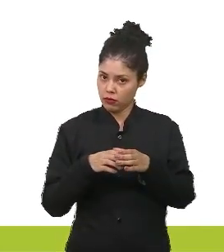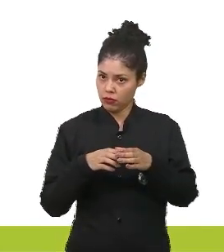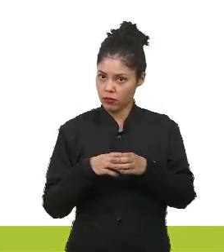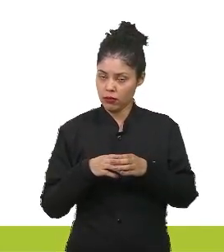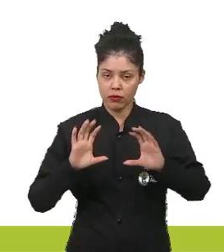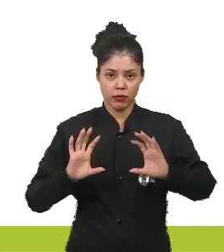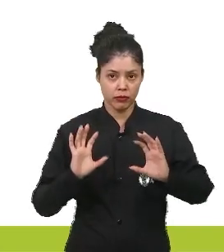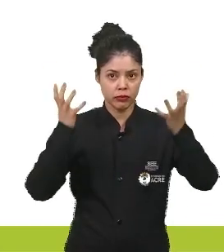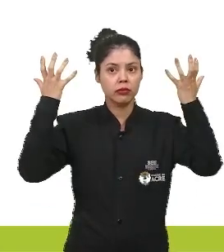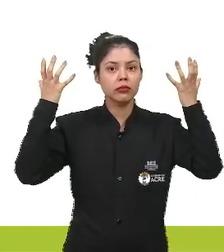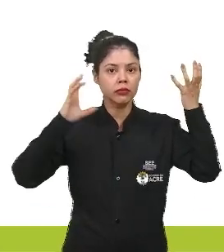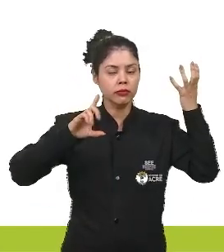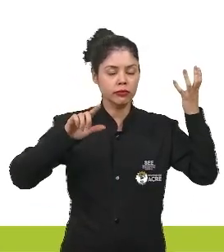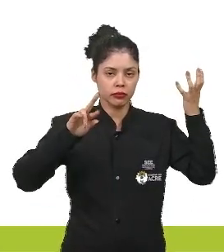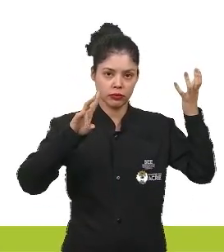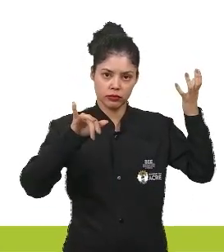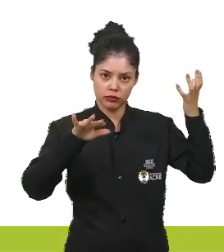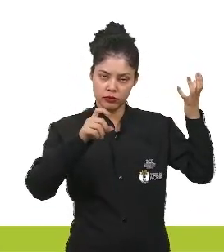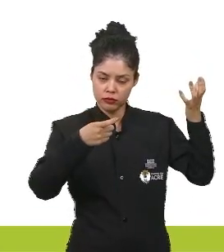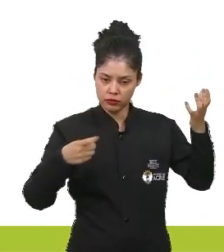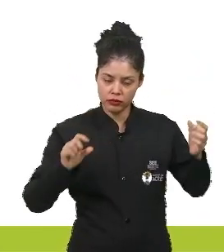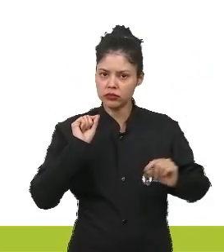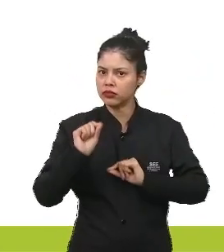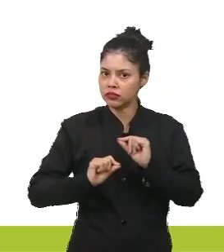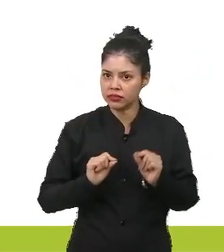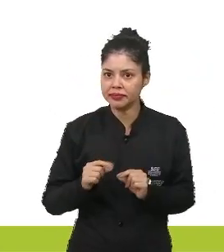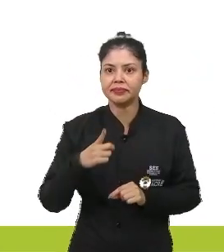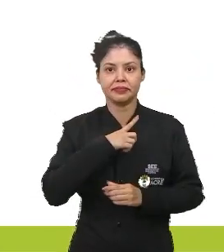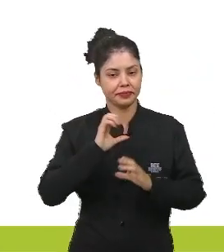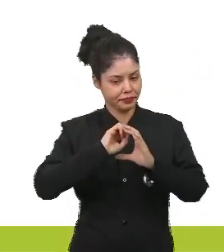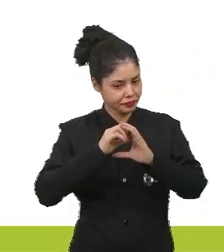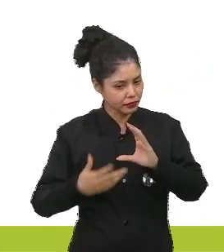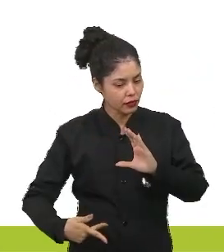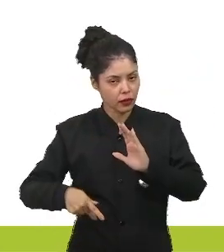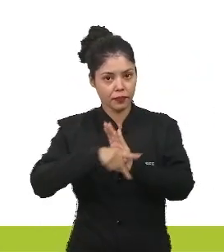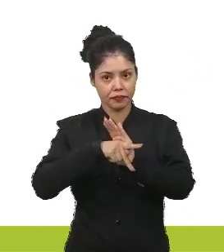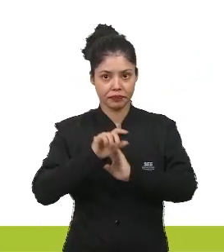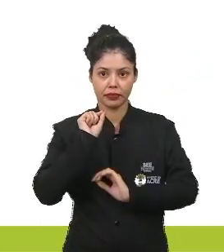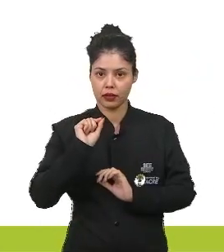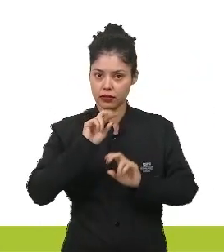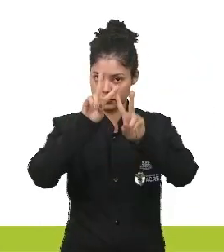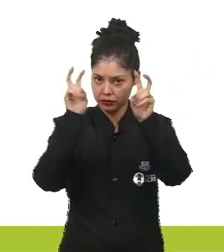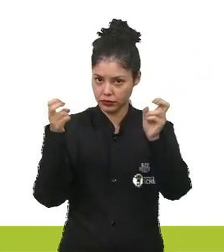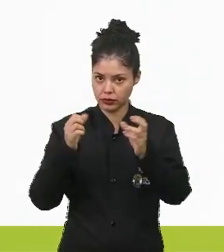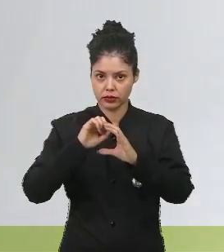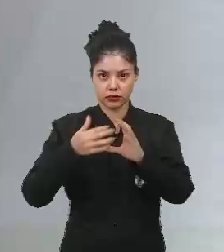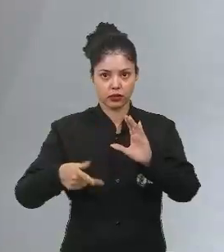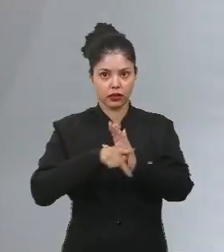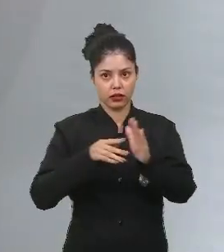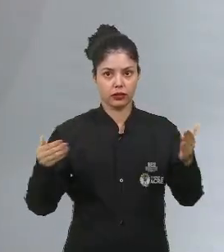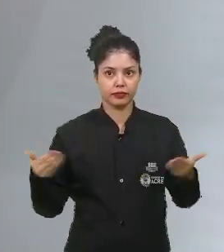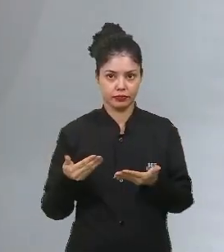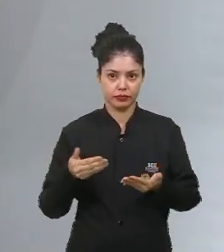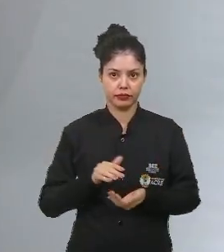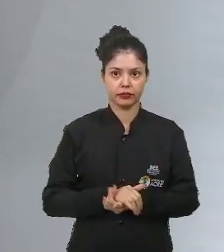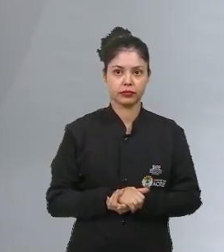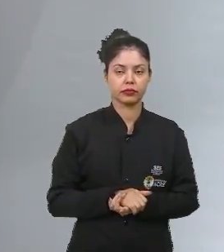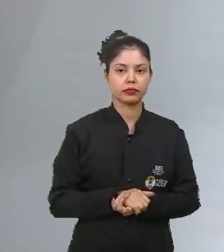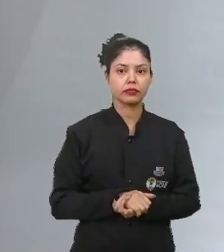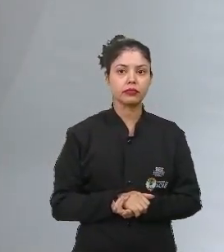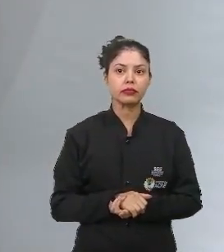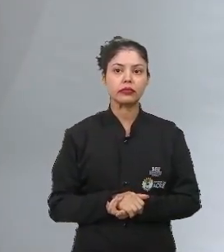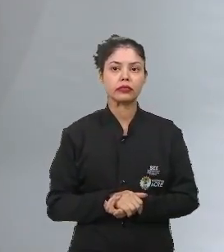clímax. A comunidade clímax, ela tem suas características. Nós vamos tratar dessas características agora,